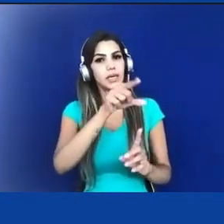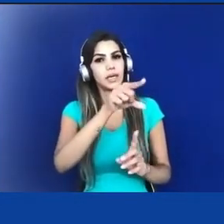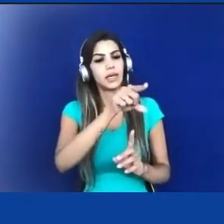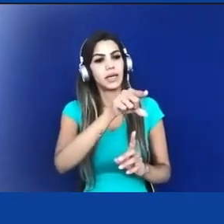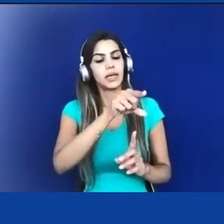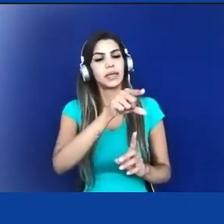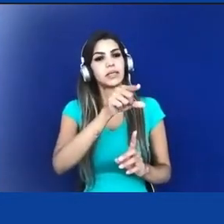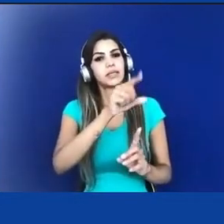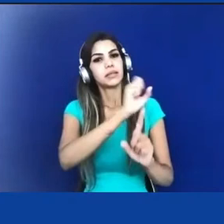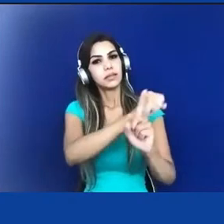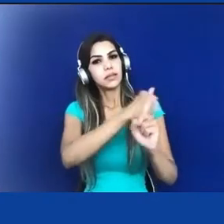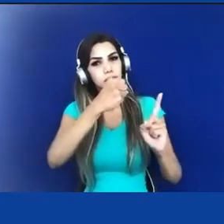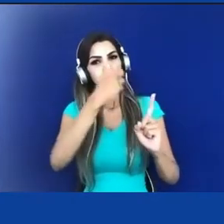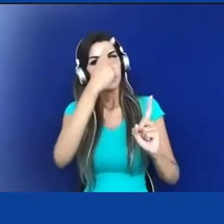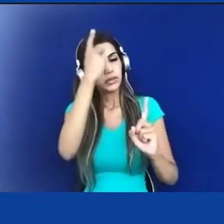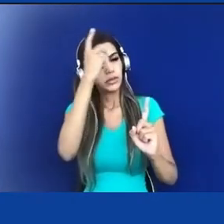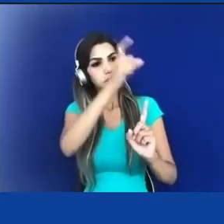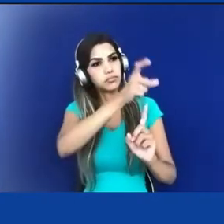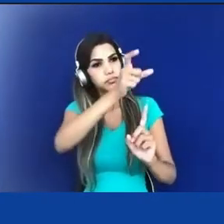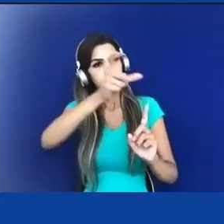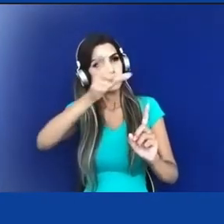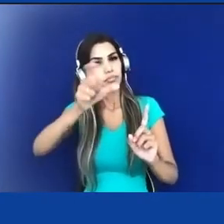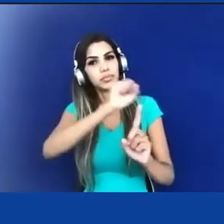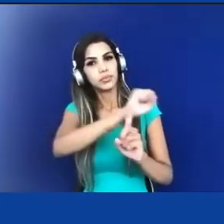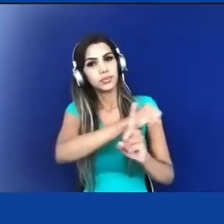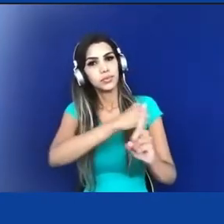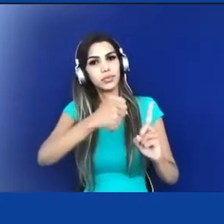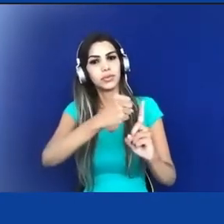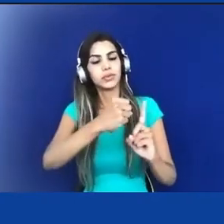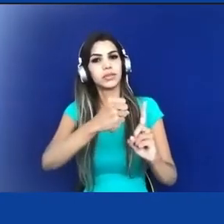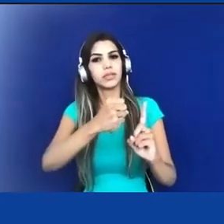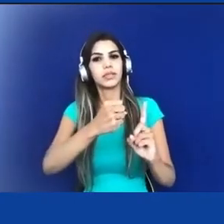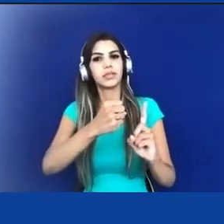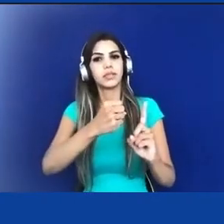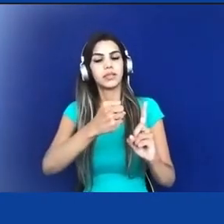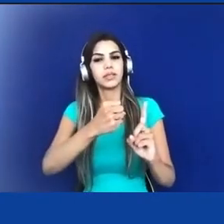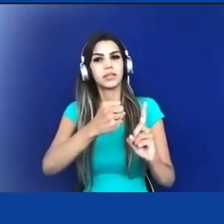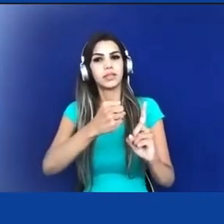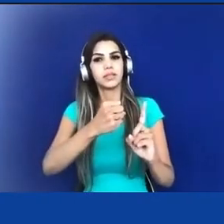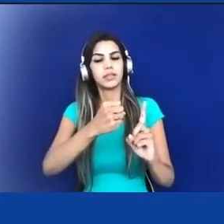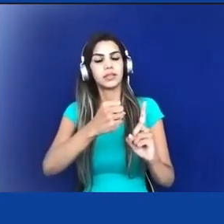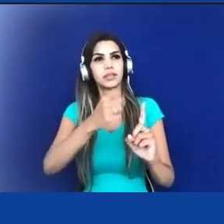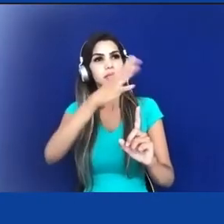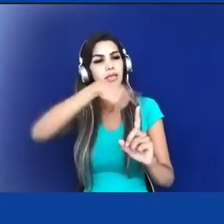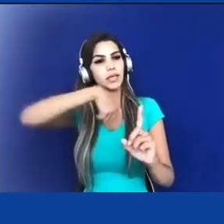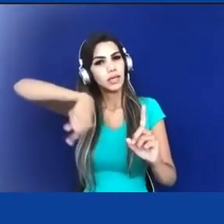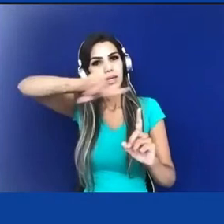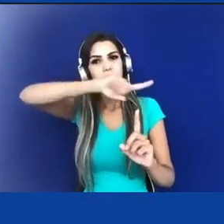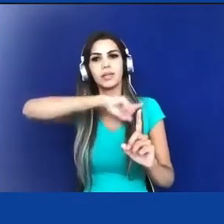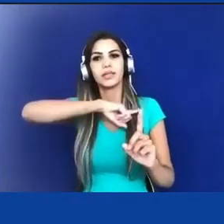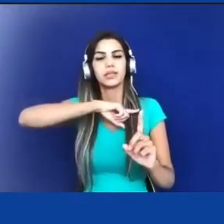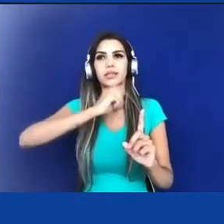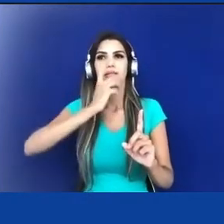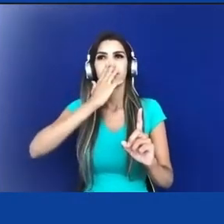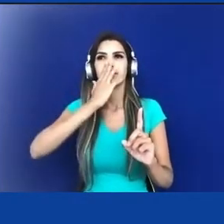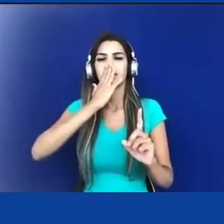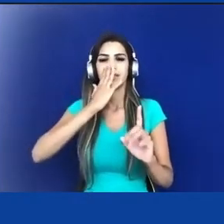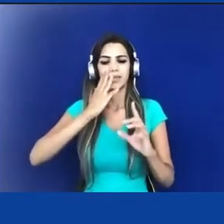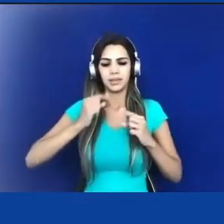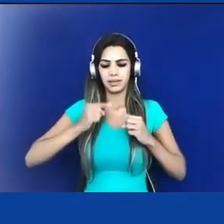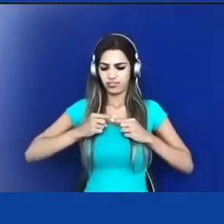nós... ou seja, nos submeter a um lugar no qual nós não nos vemos mais, nós não